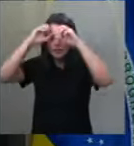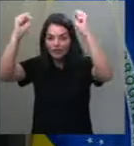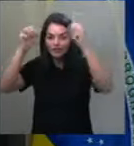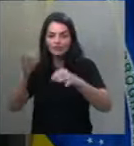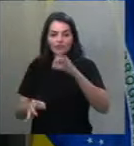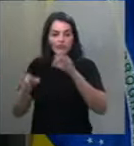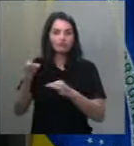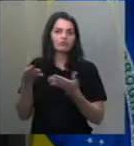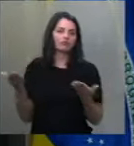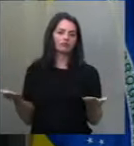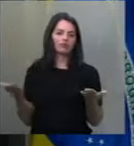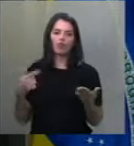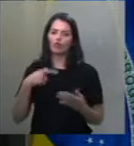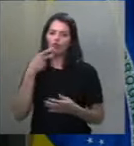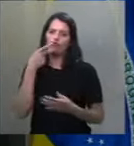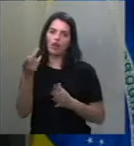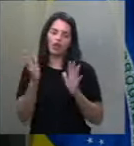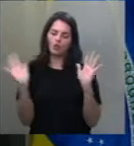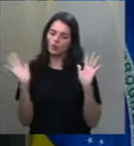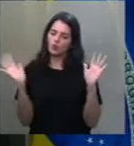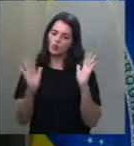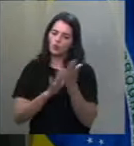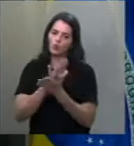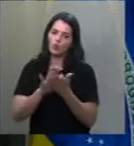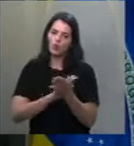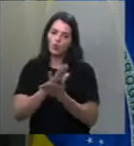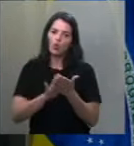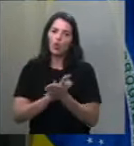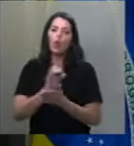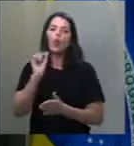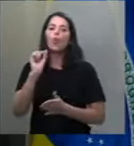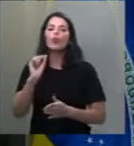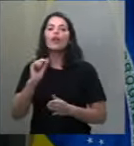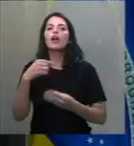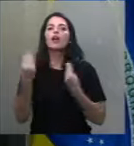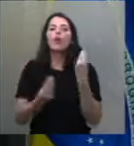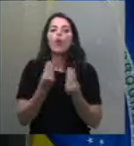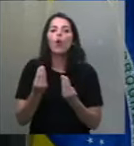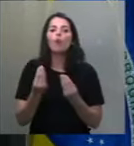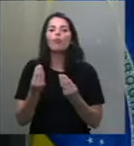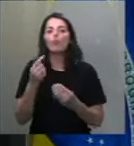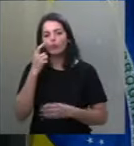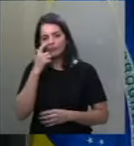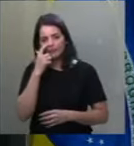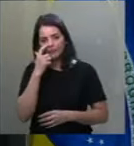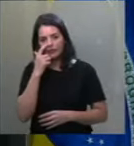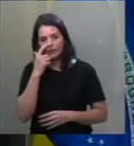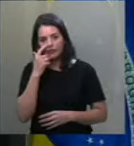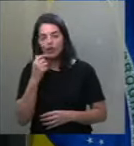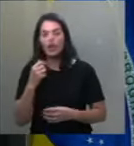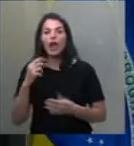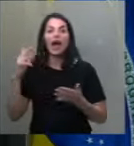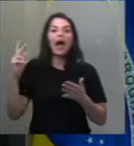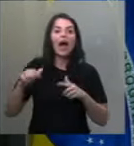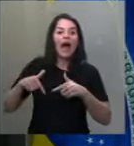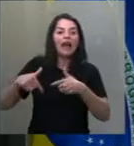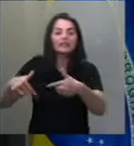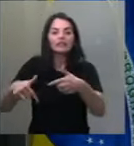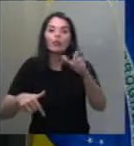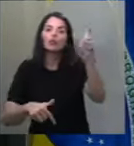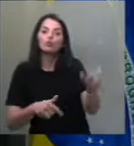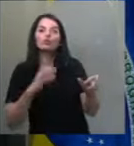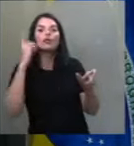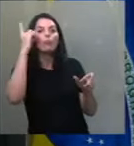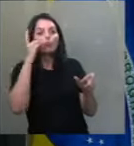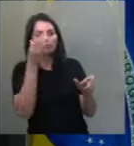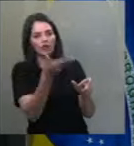aqui no mérito, absolutamente, dos procedimentos questionáveis do deputado.